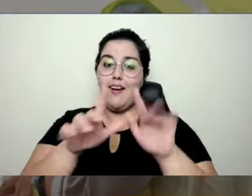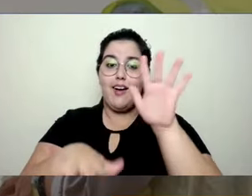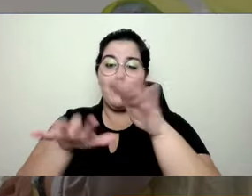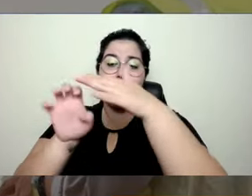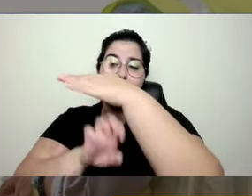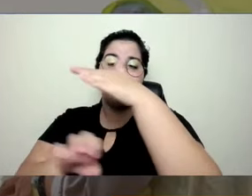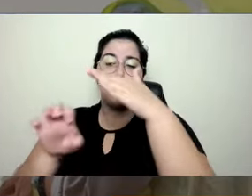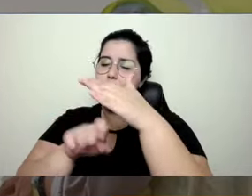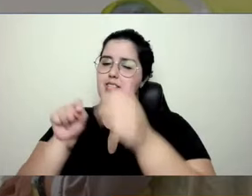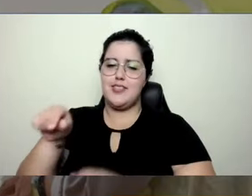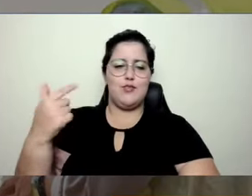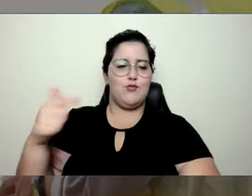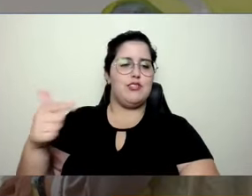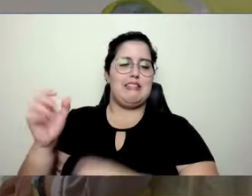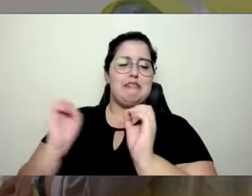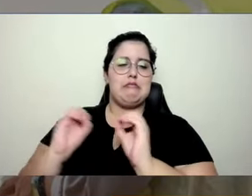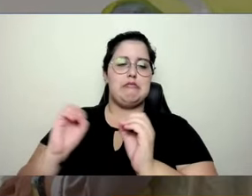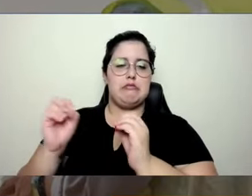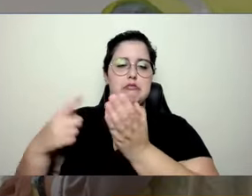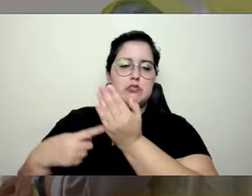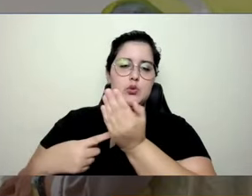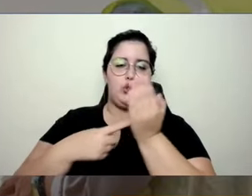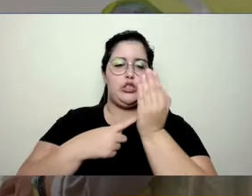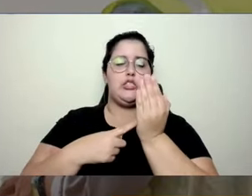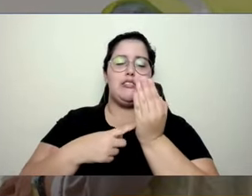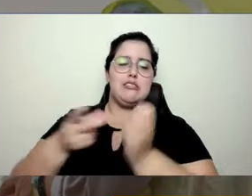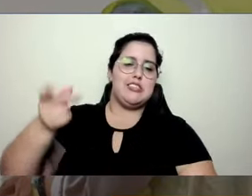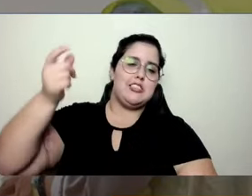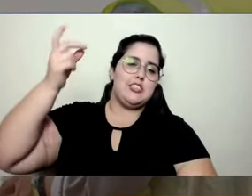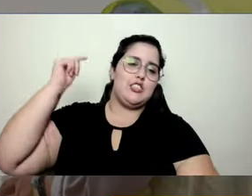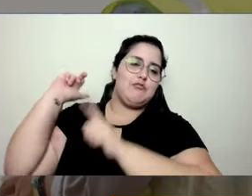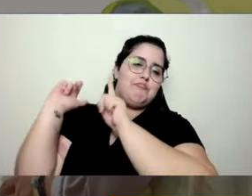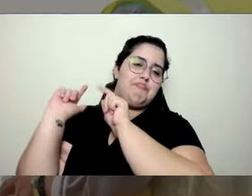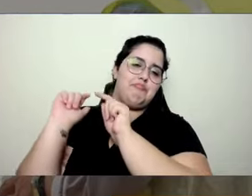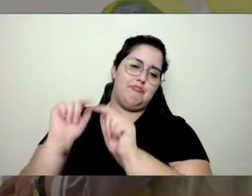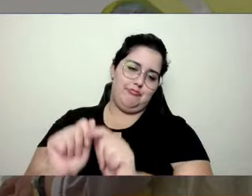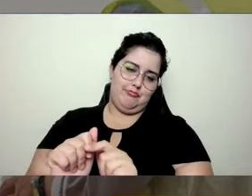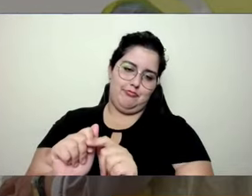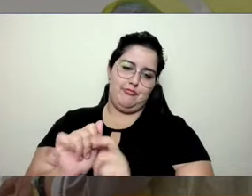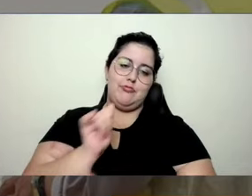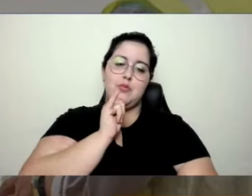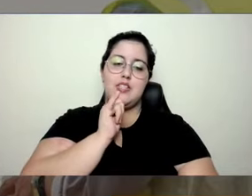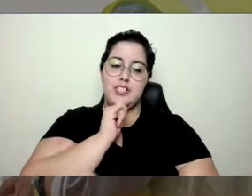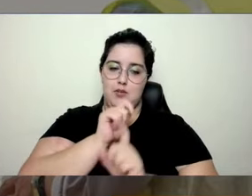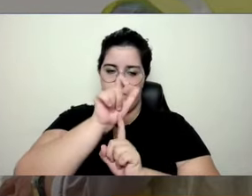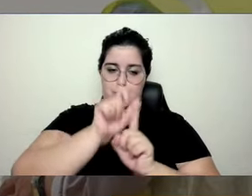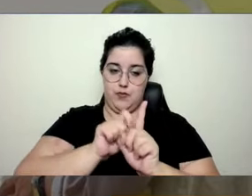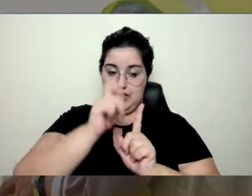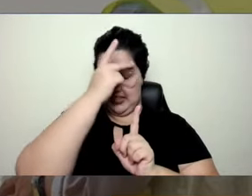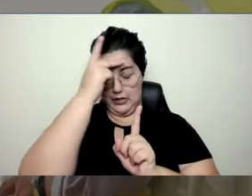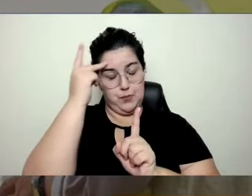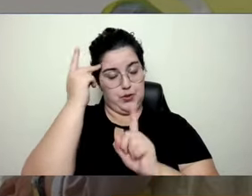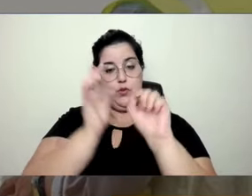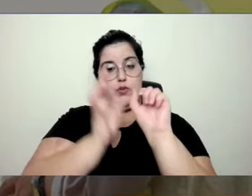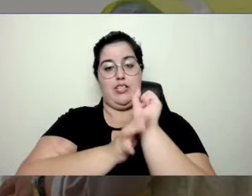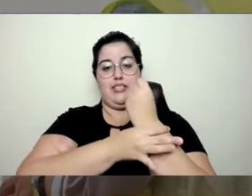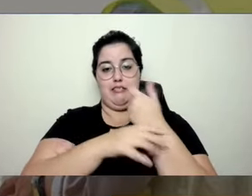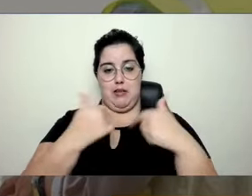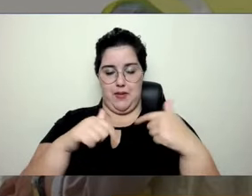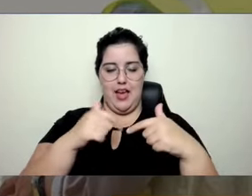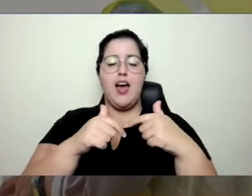que veem um técnico de segurança do trabalho como um fiscalizador, alguém que está ali só para cumprir